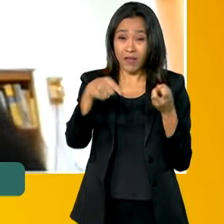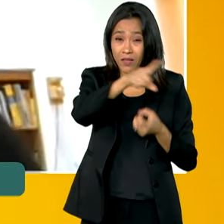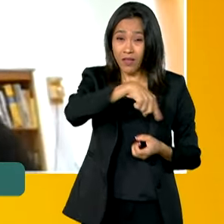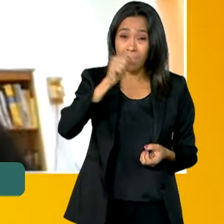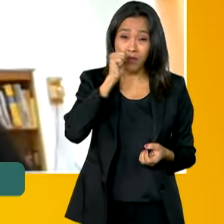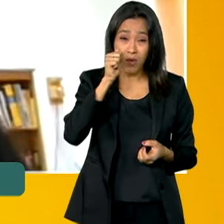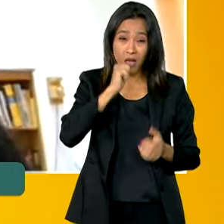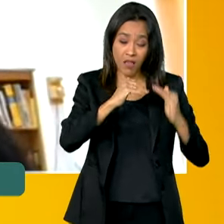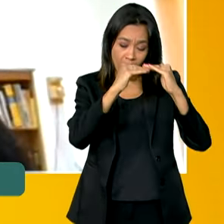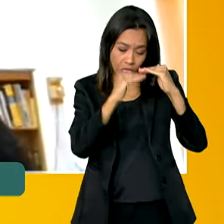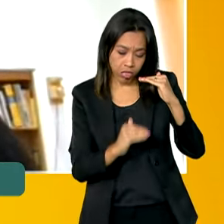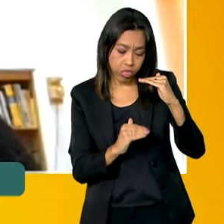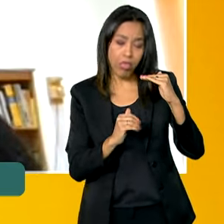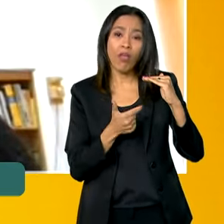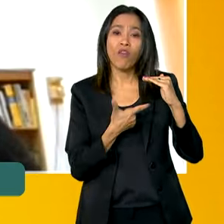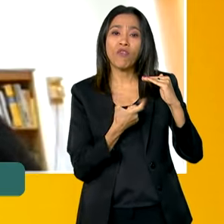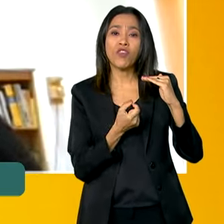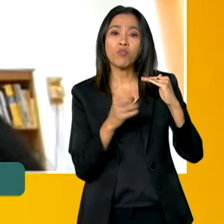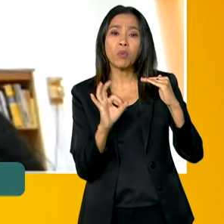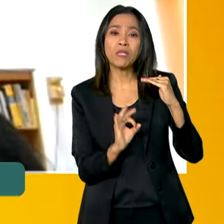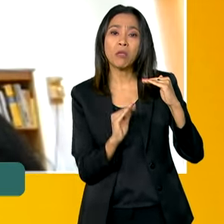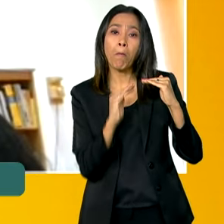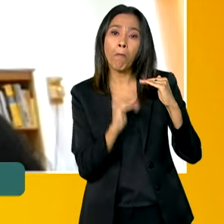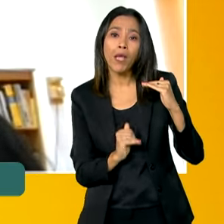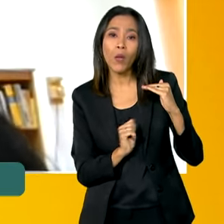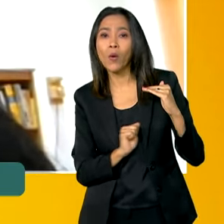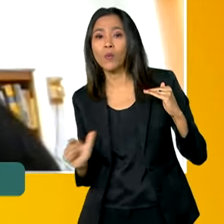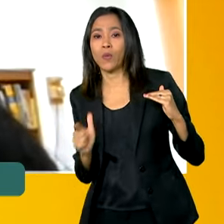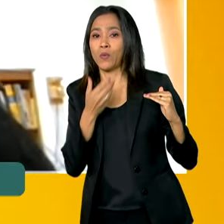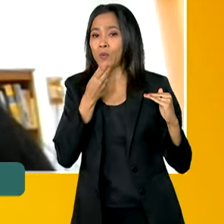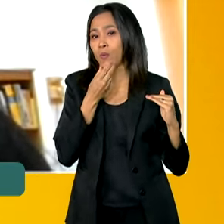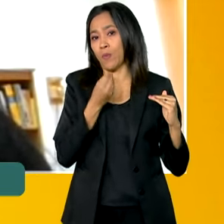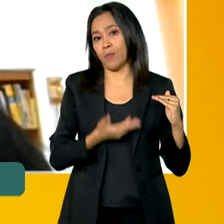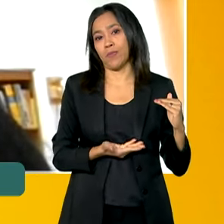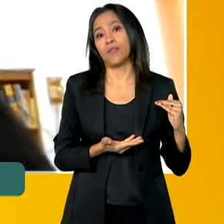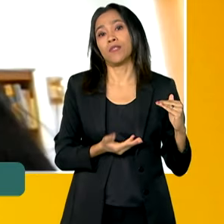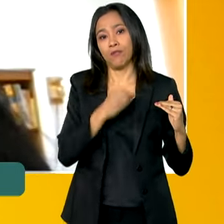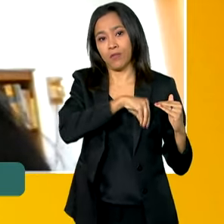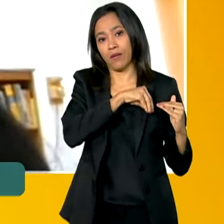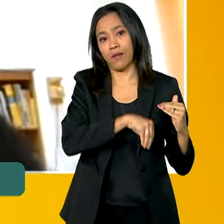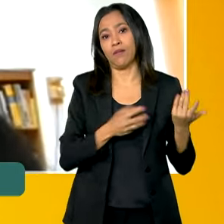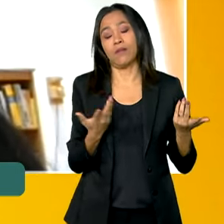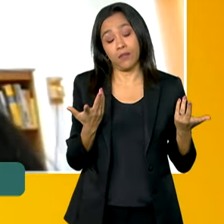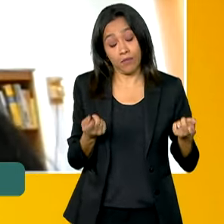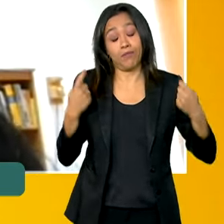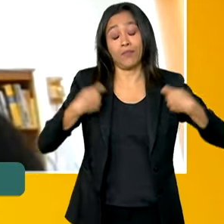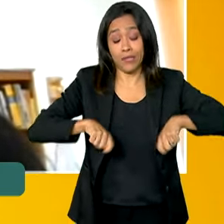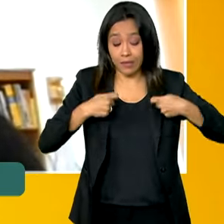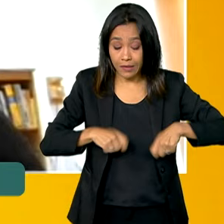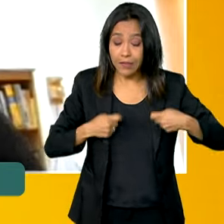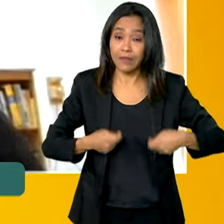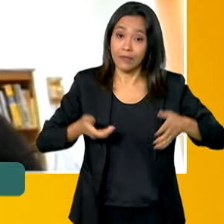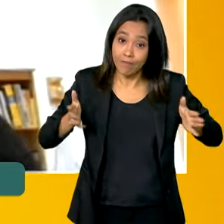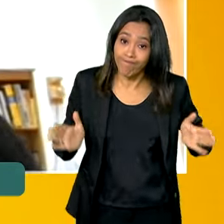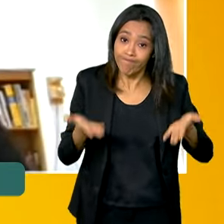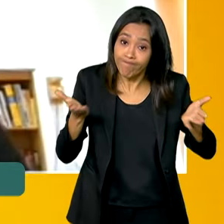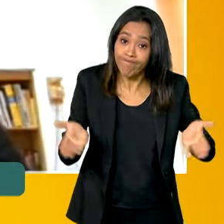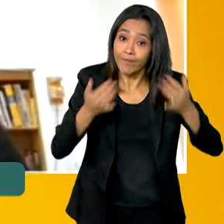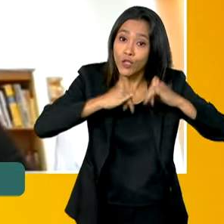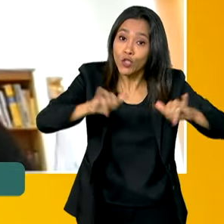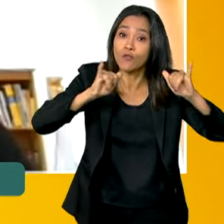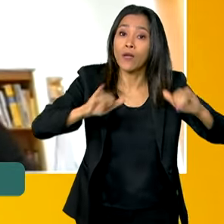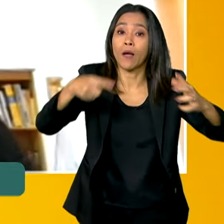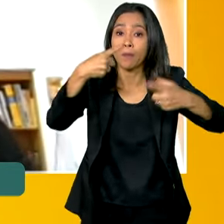recebendo 20% a menos do que os homens, e também é necessário que a gente promova políticas para que essas mulheres